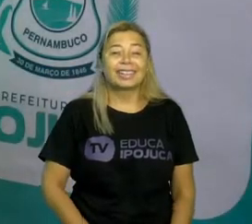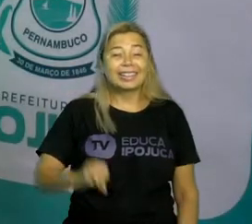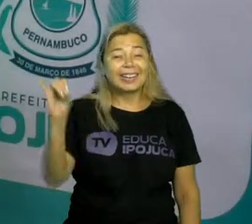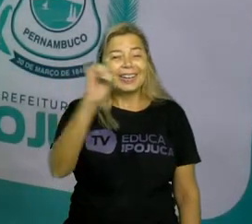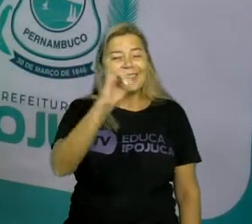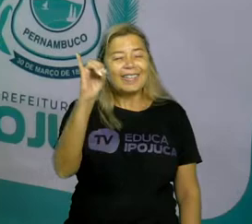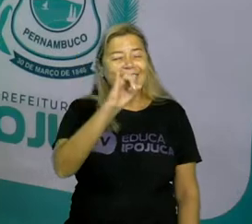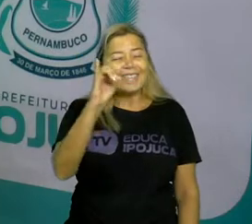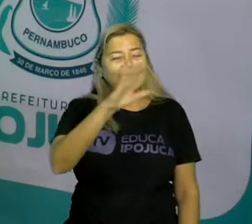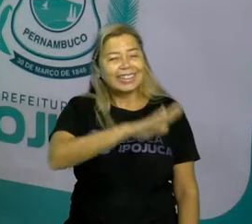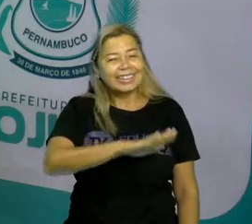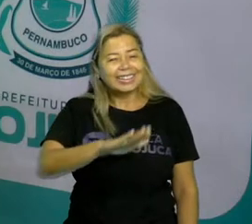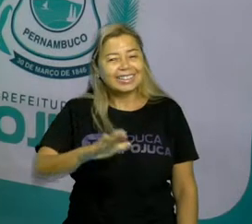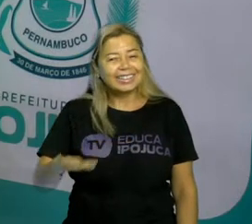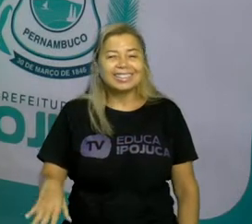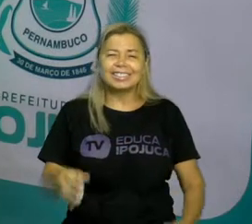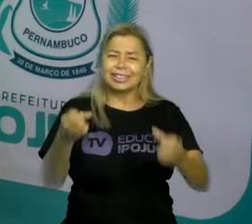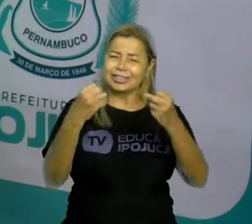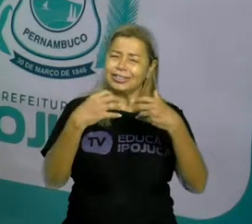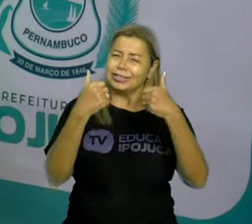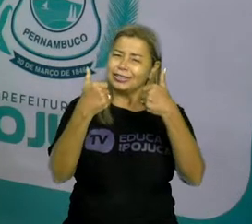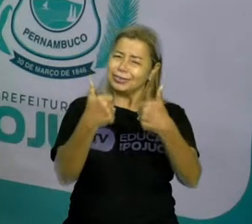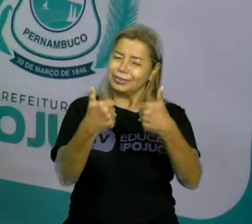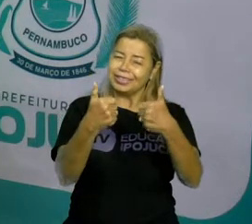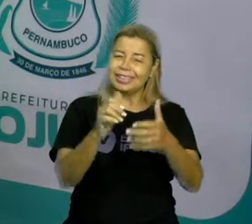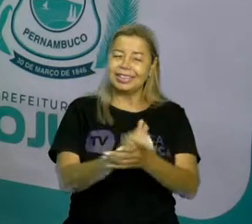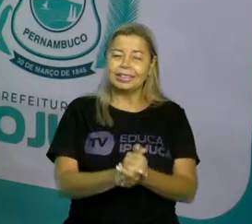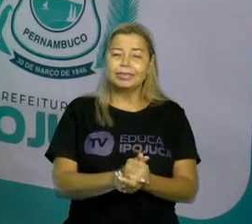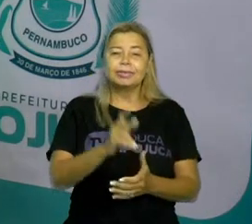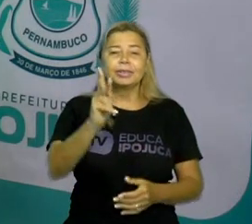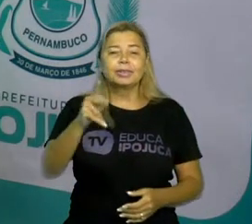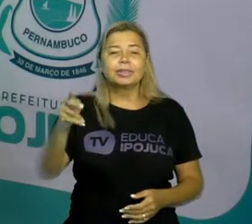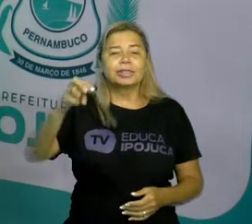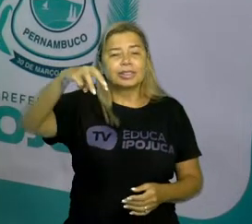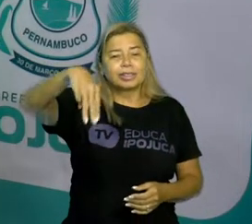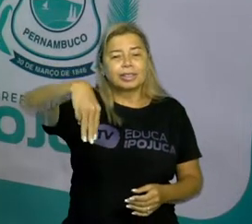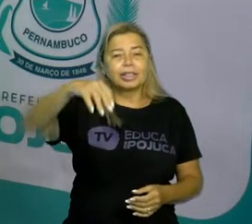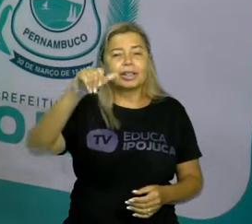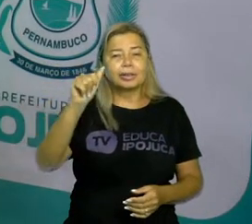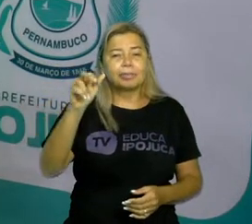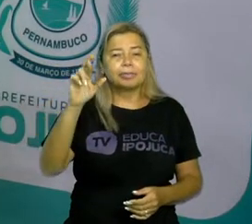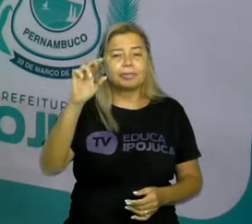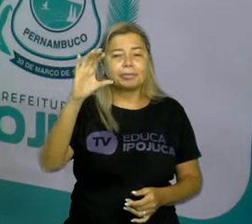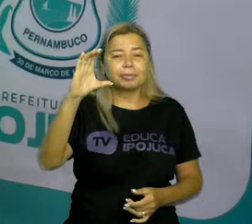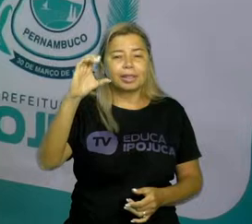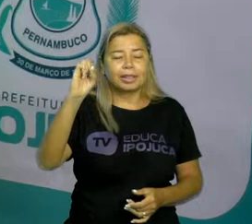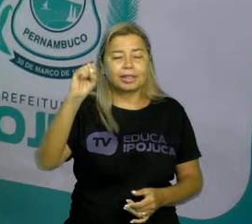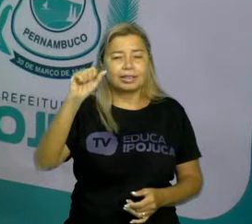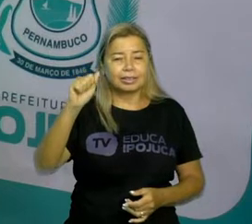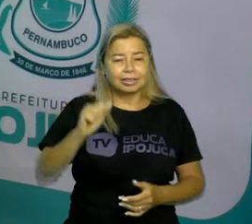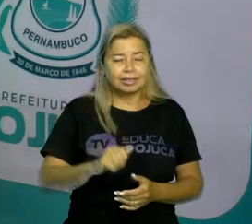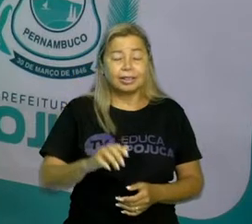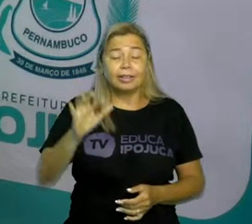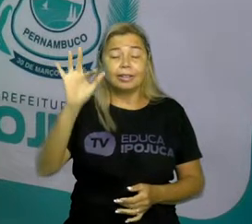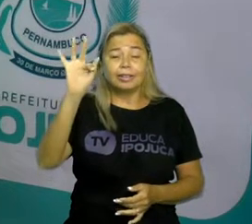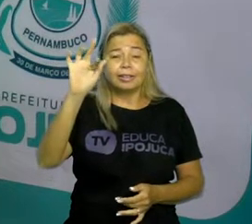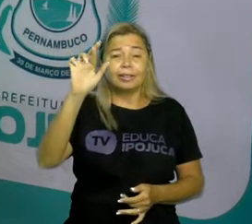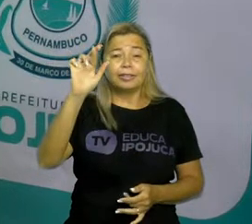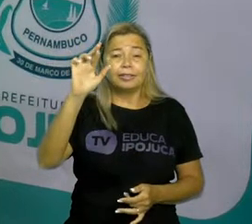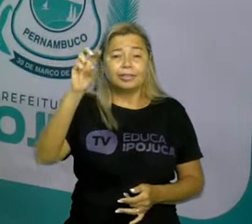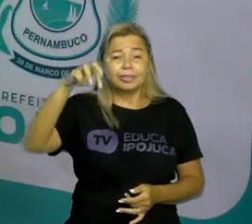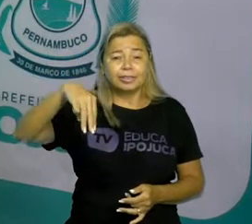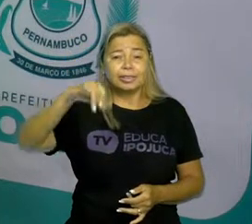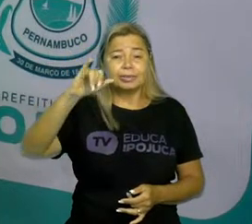Olá crianças, tudo bem com vocês? Sou professora Márcia Firmino do quinto ano e nossa aula hoje de educação